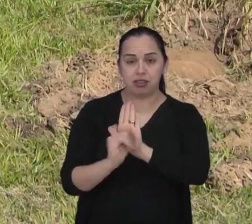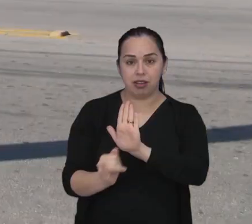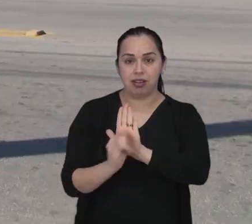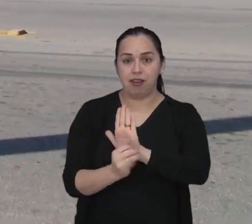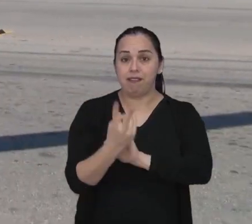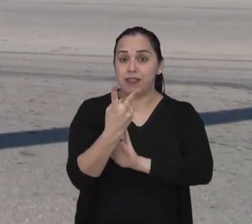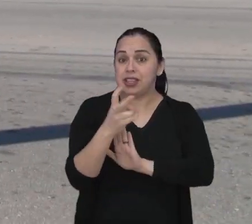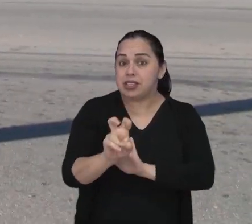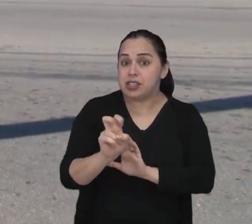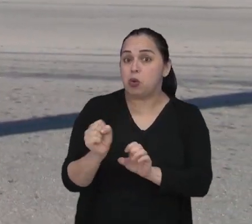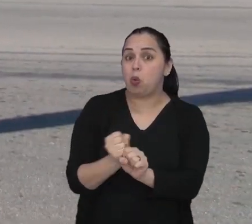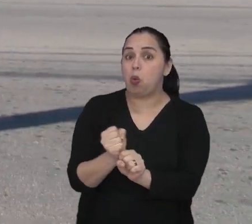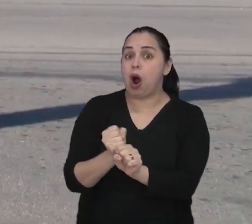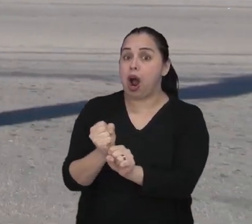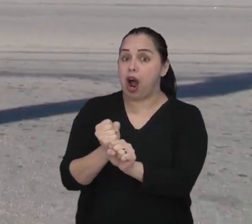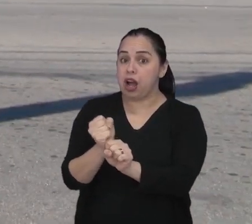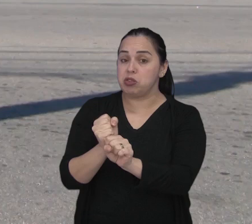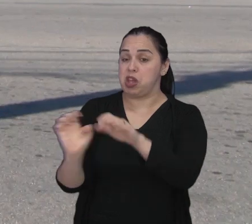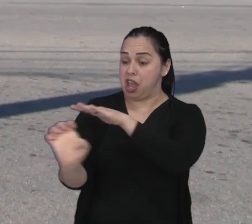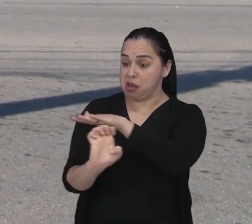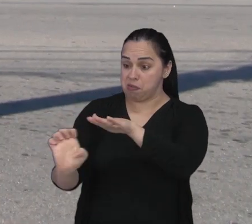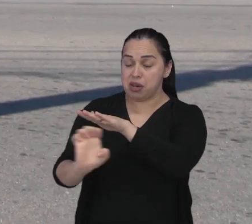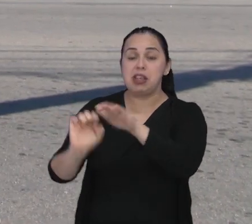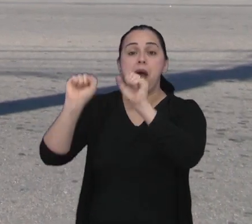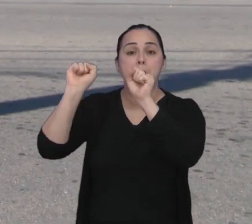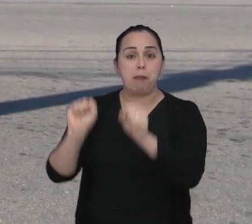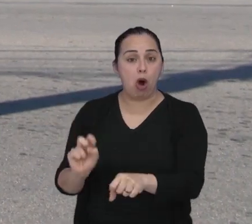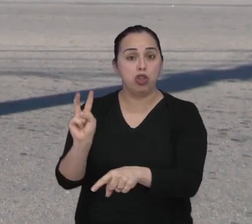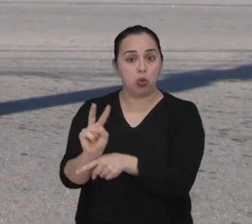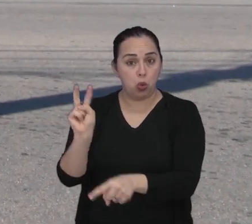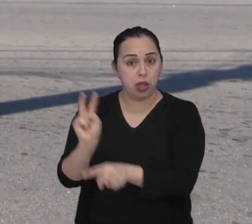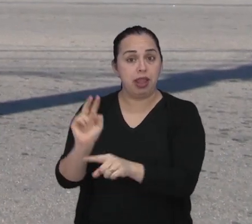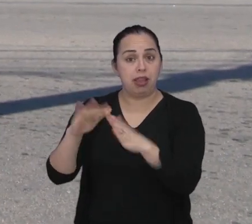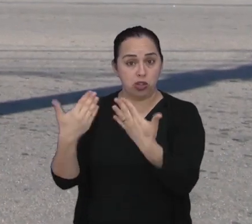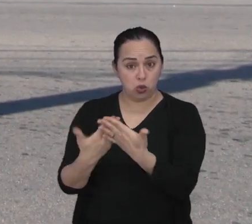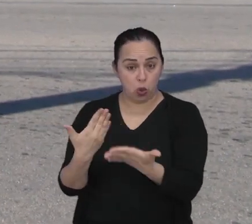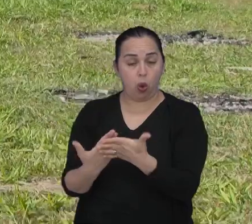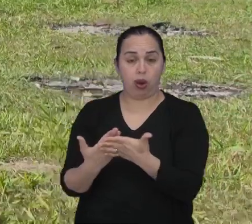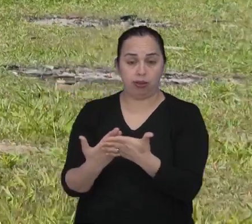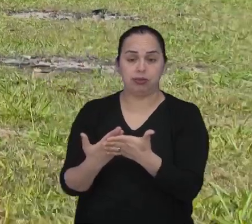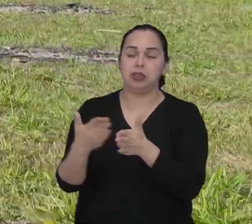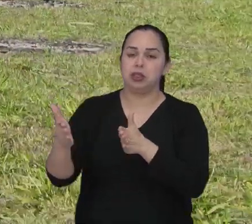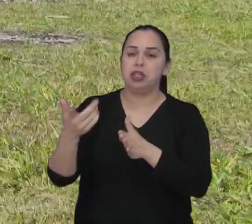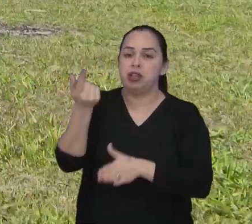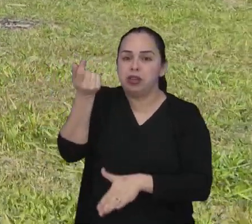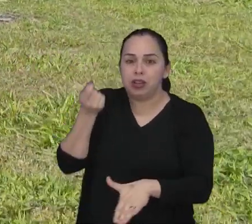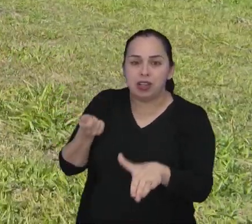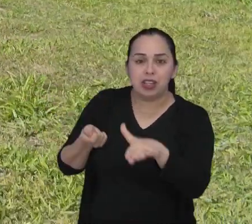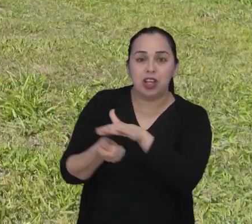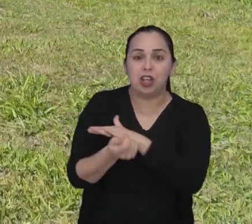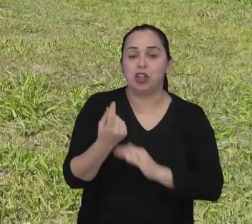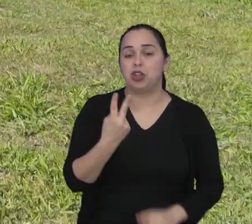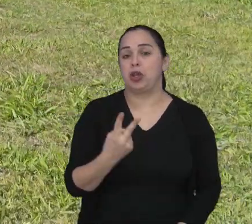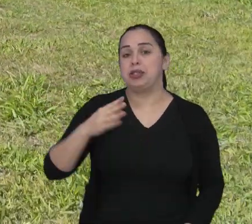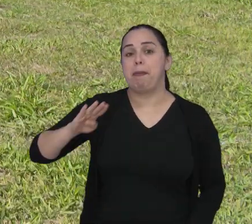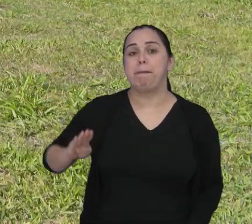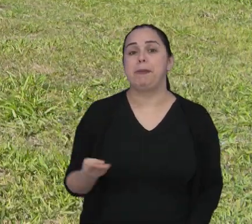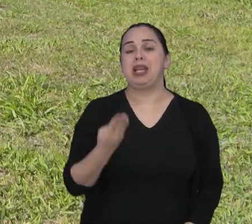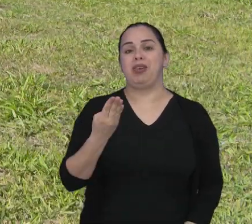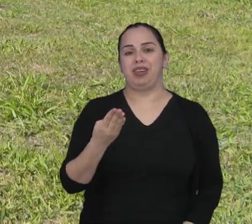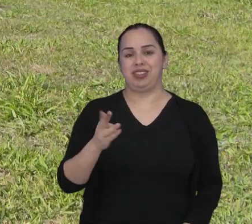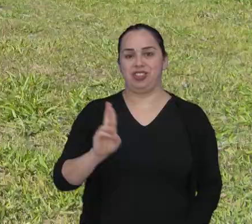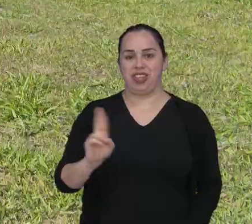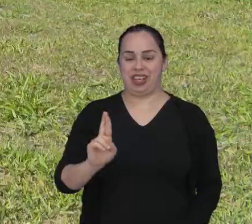publicado. Serão 25 anos de concessão da empresa que ganhar a licitação. Os investimentos serão de mais de 2